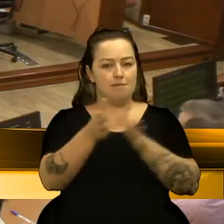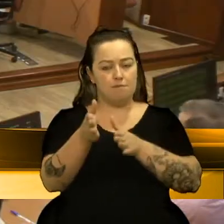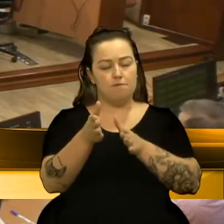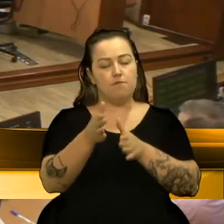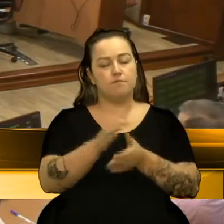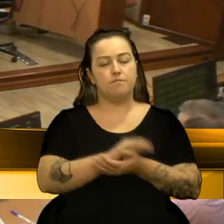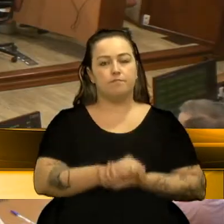Próximo inscrito, vereador.